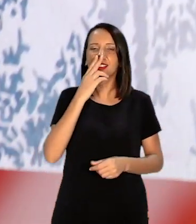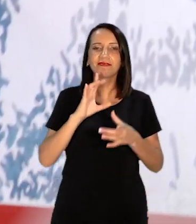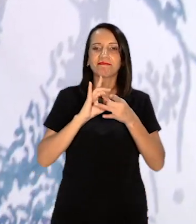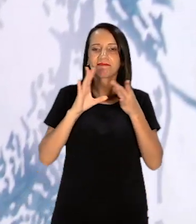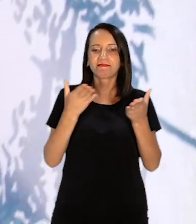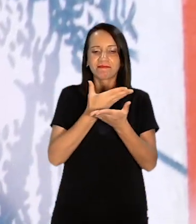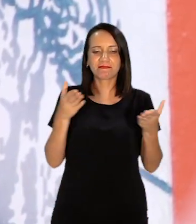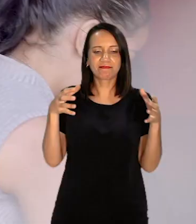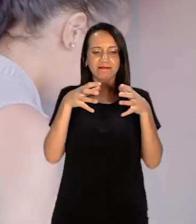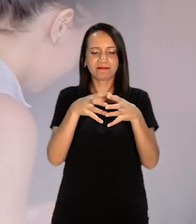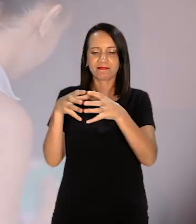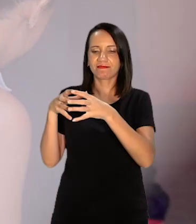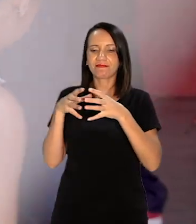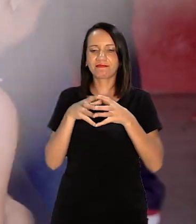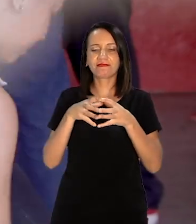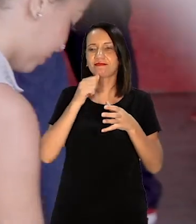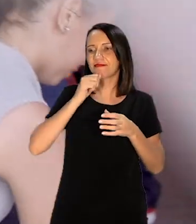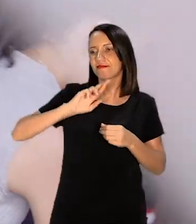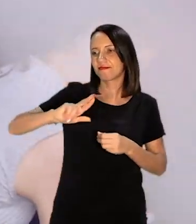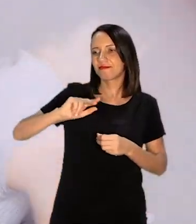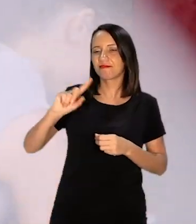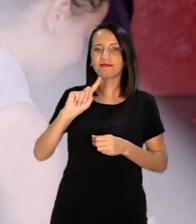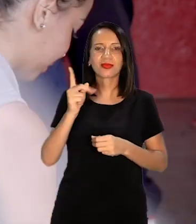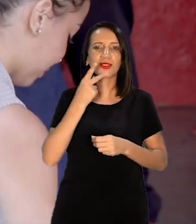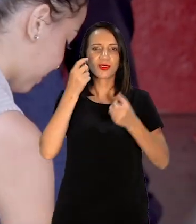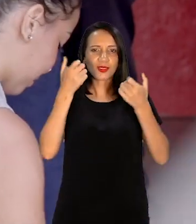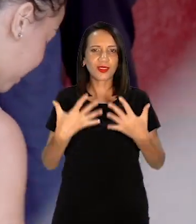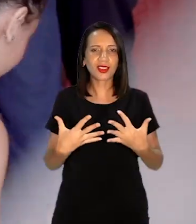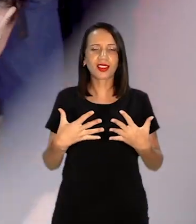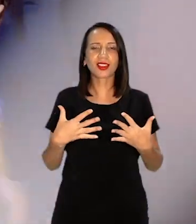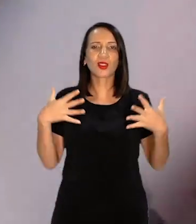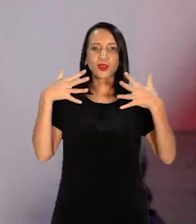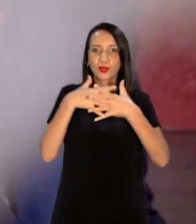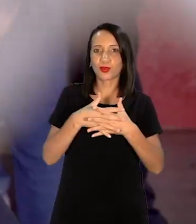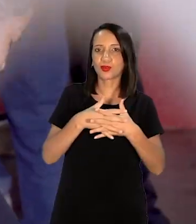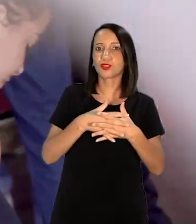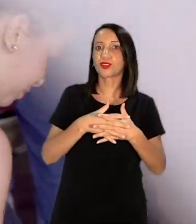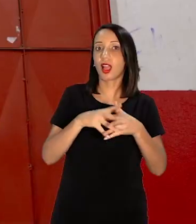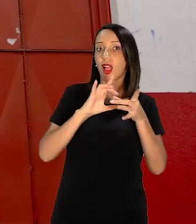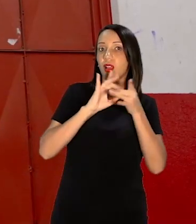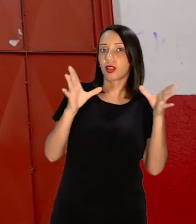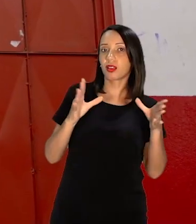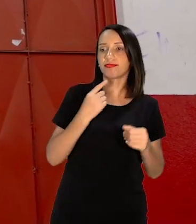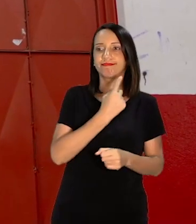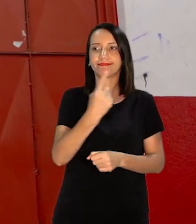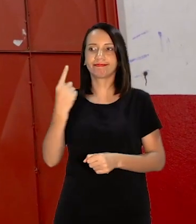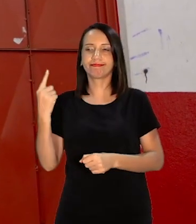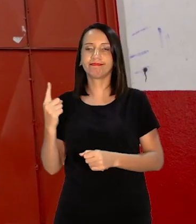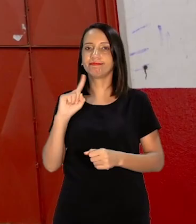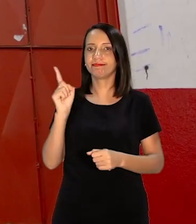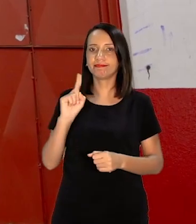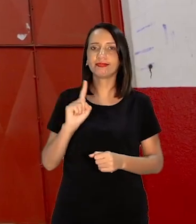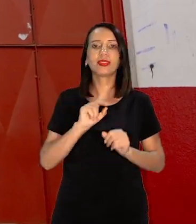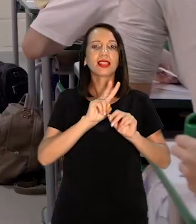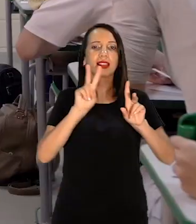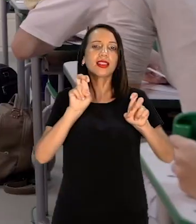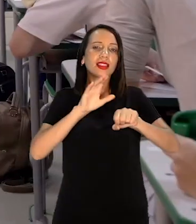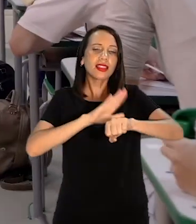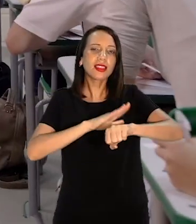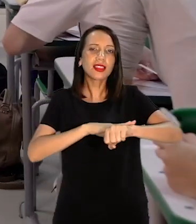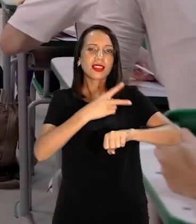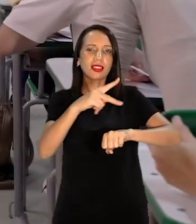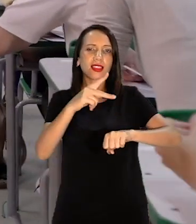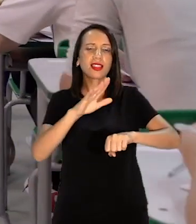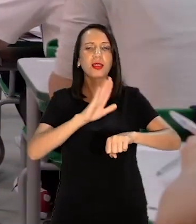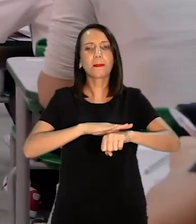autonomia coletiva Não é... A gente não fala... Não confunde autonomia com individualismo Existe o tempo de cada um Tem